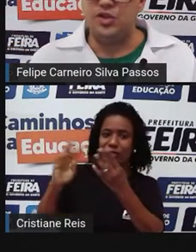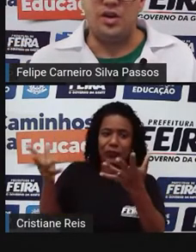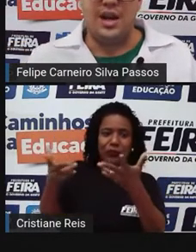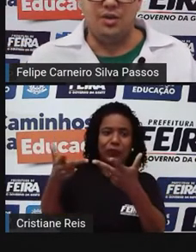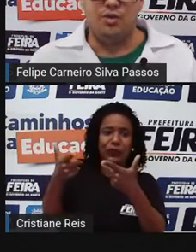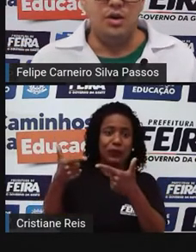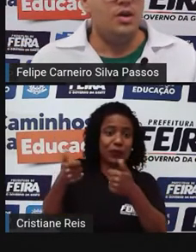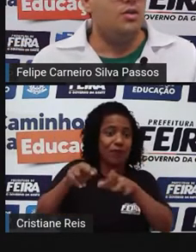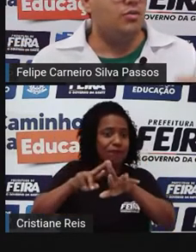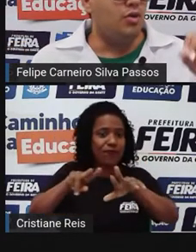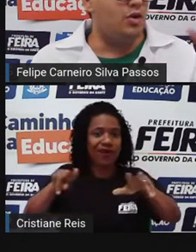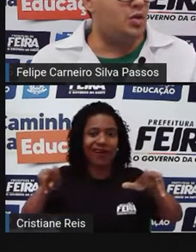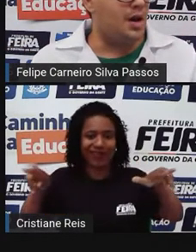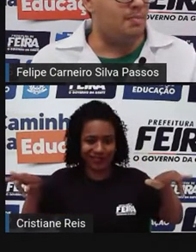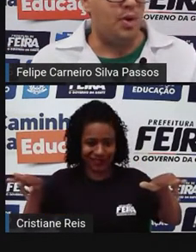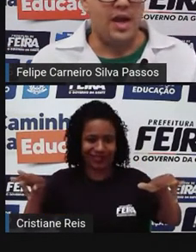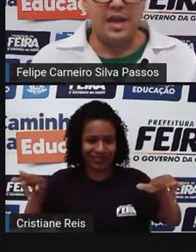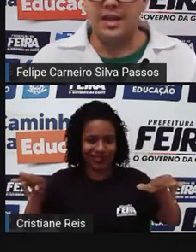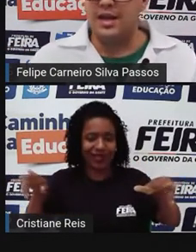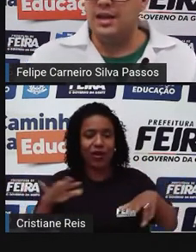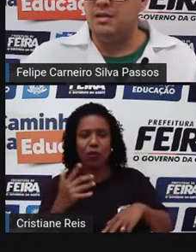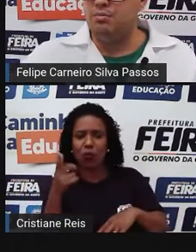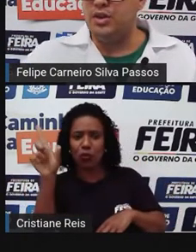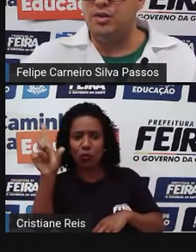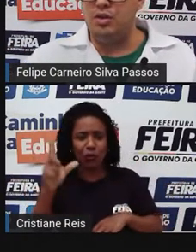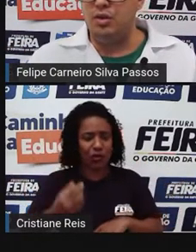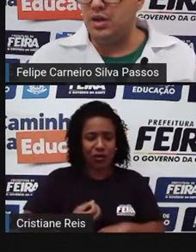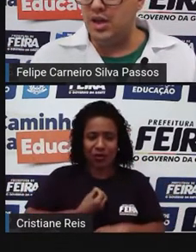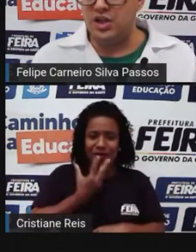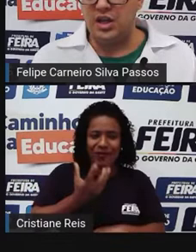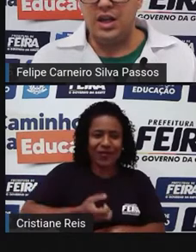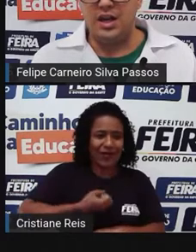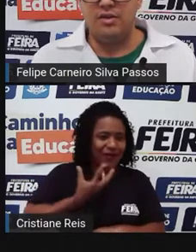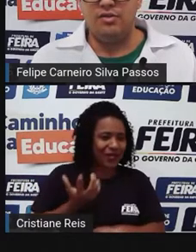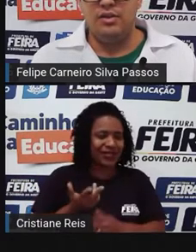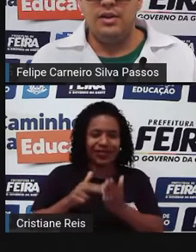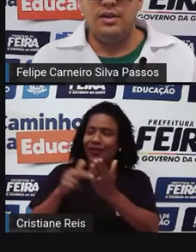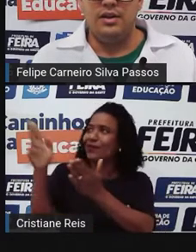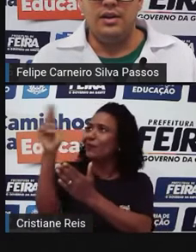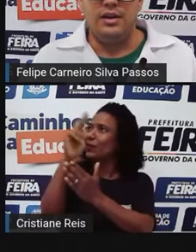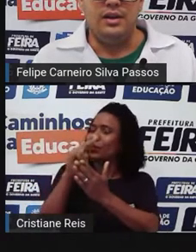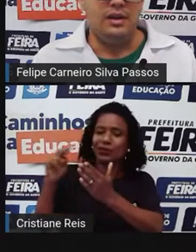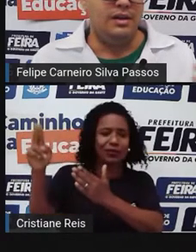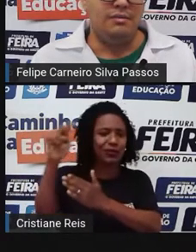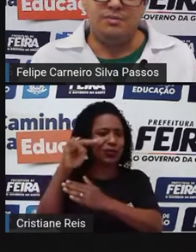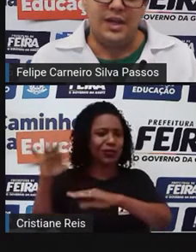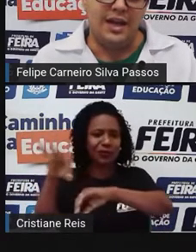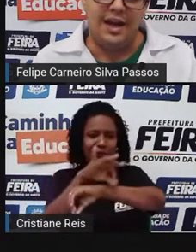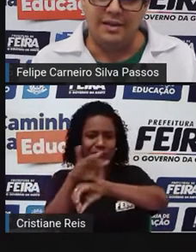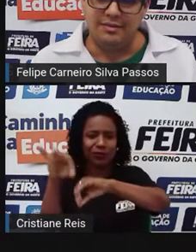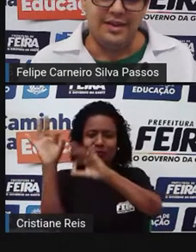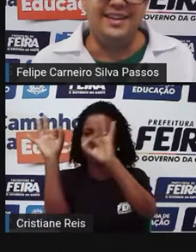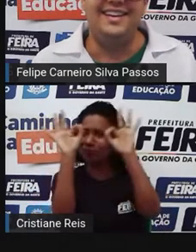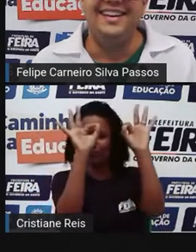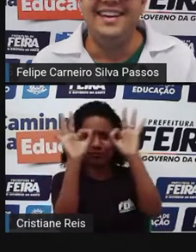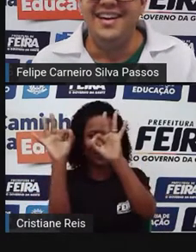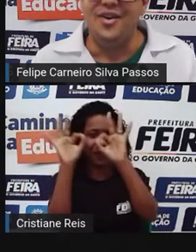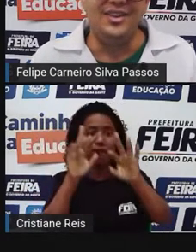historiador. O outro era poeta, pintor, engenheiro e, sei lá,